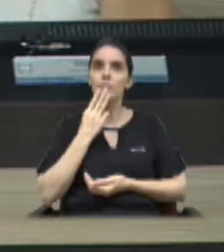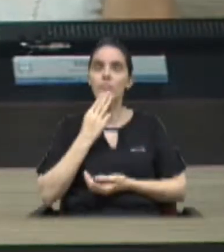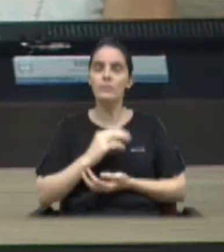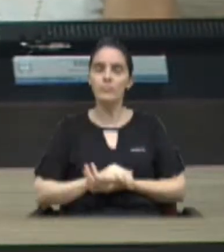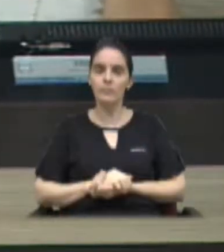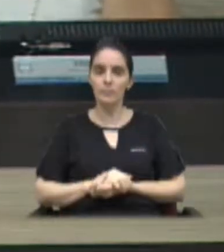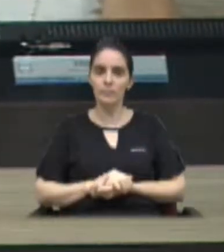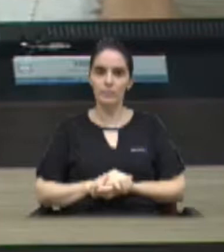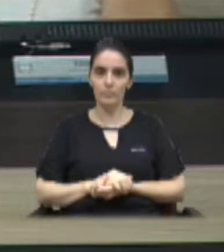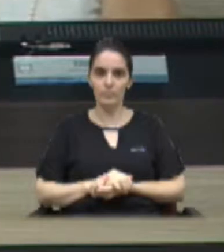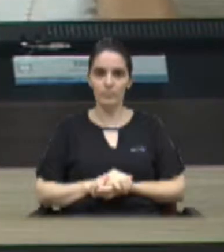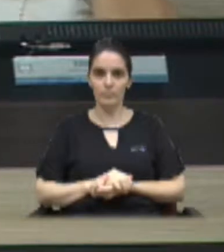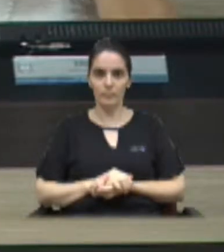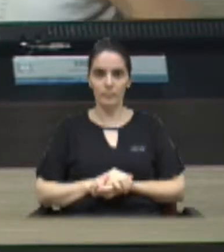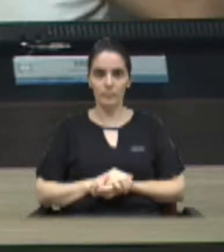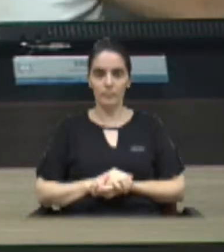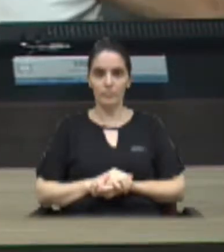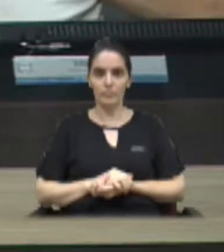palavra o vereador Vaguinho.